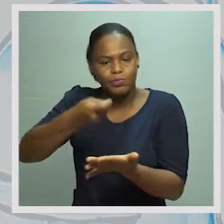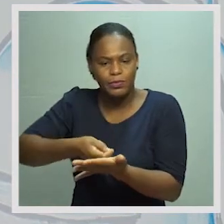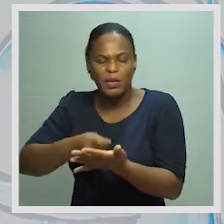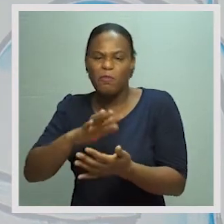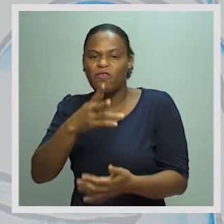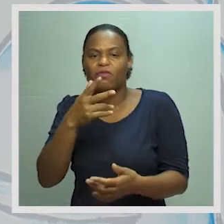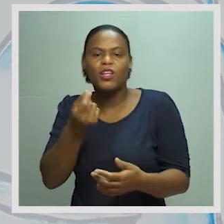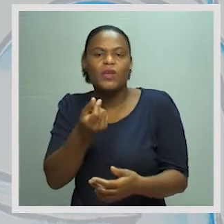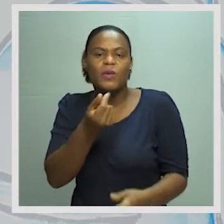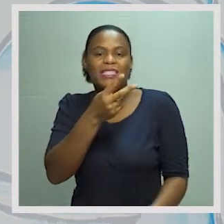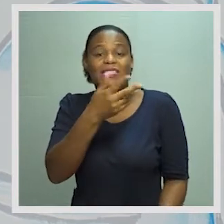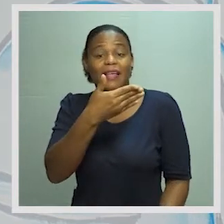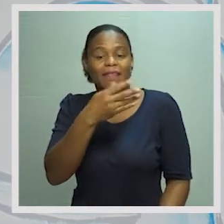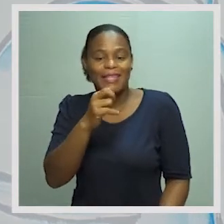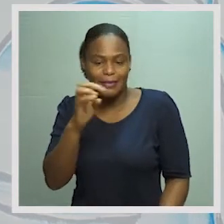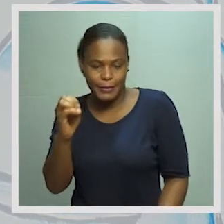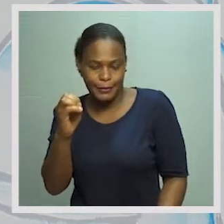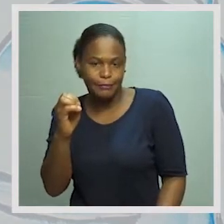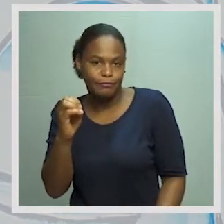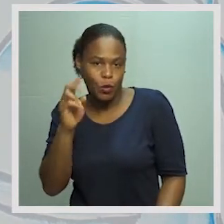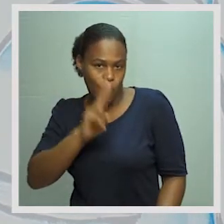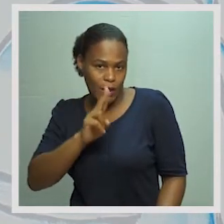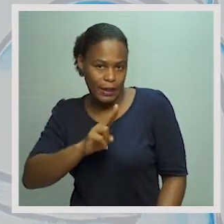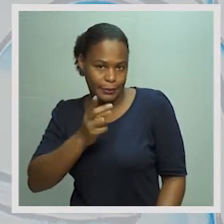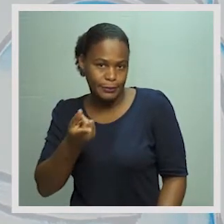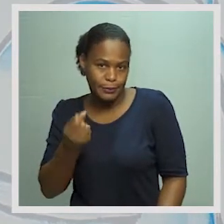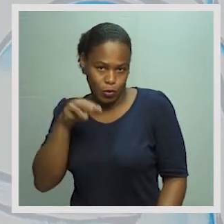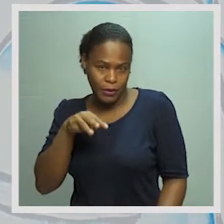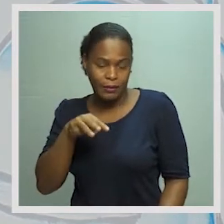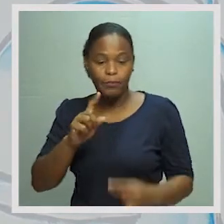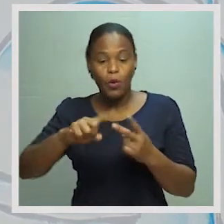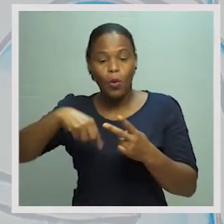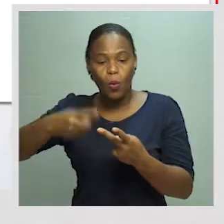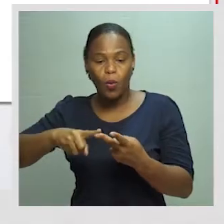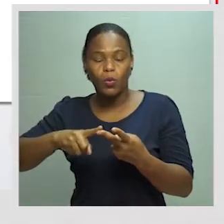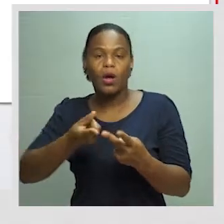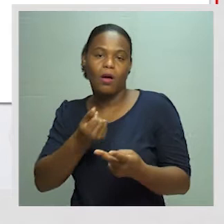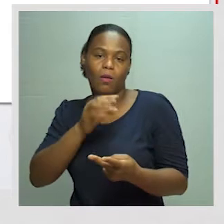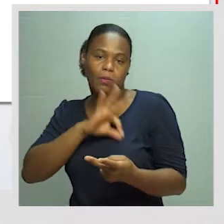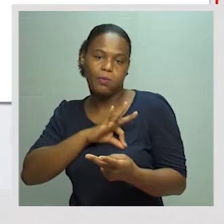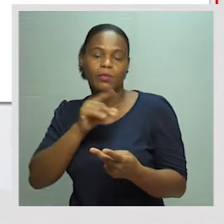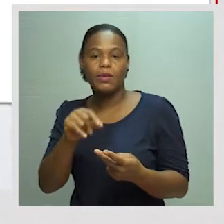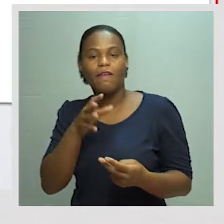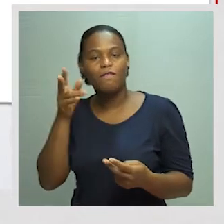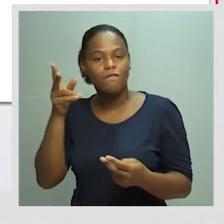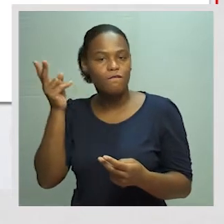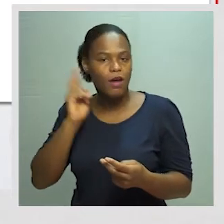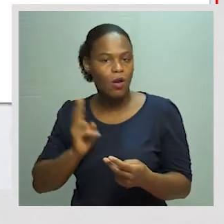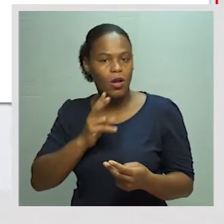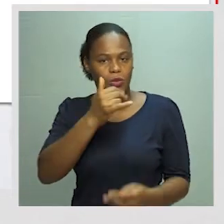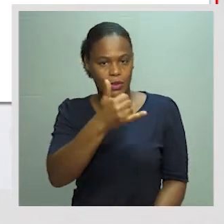unidades monetárias. É um recurso. E o outro recurso são os ordenados no valor de